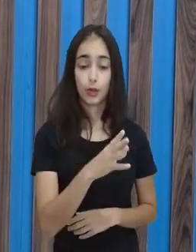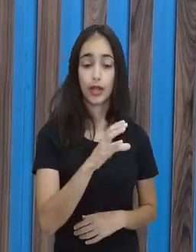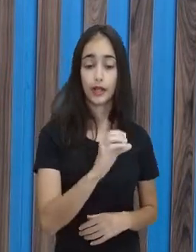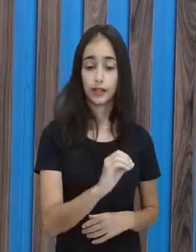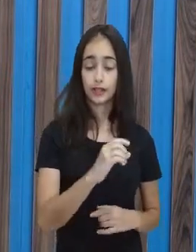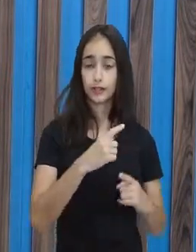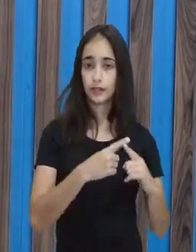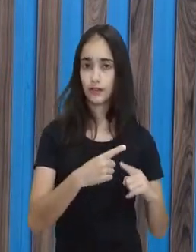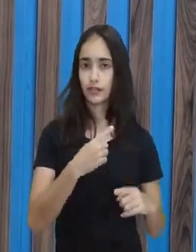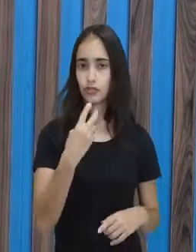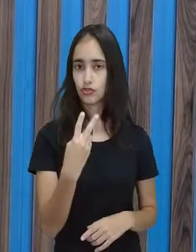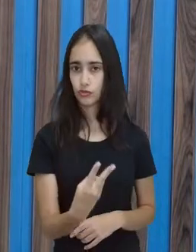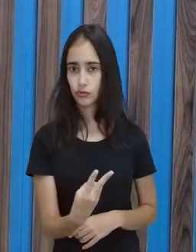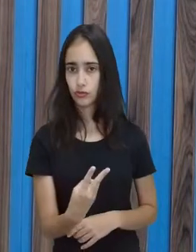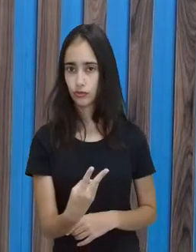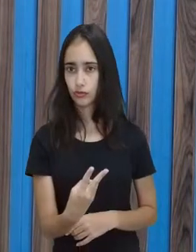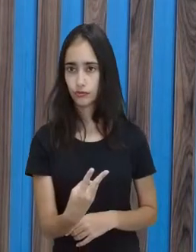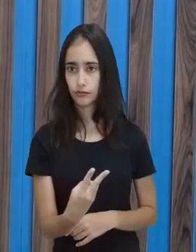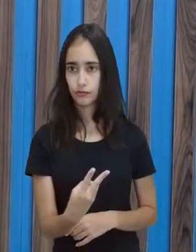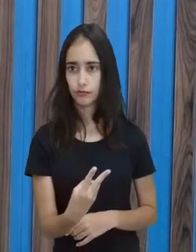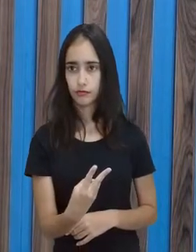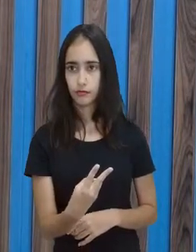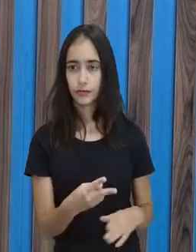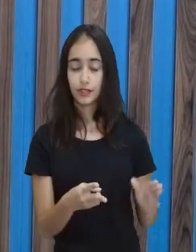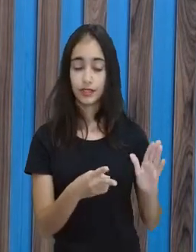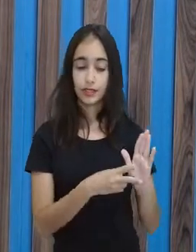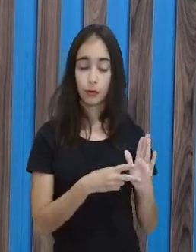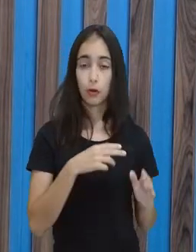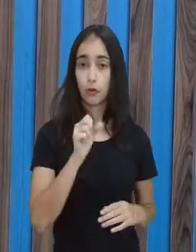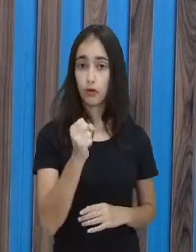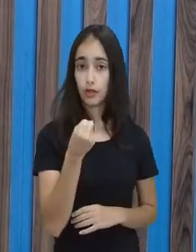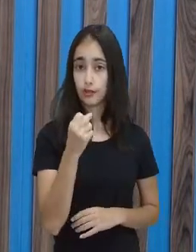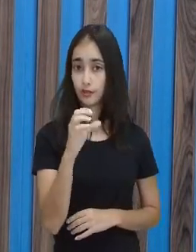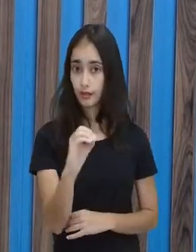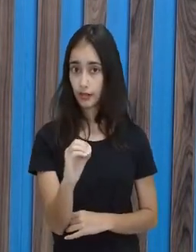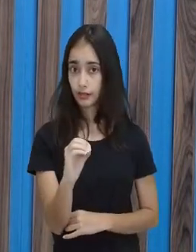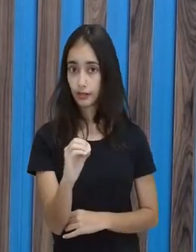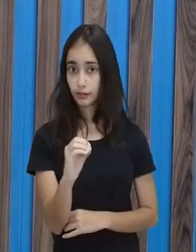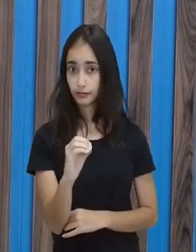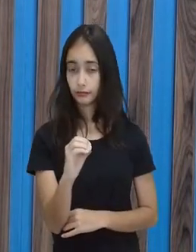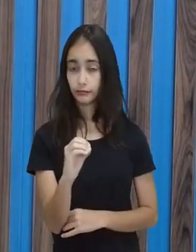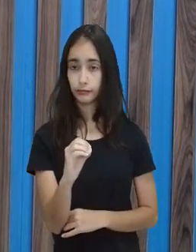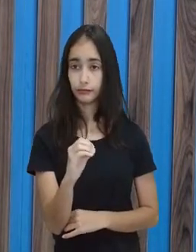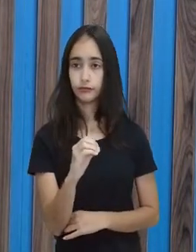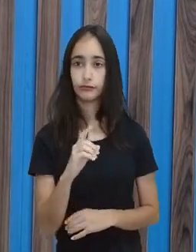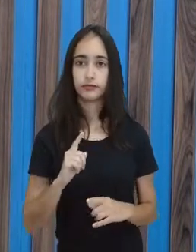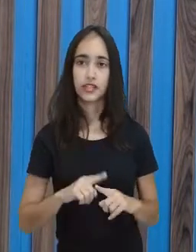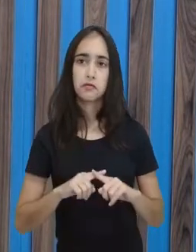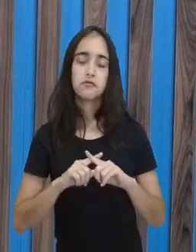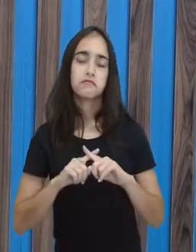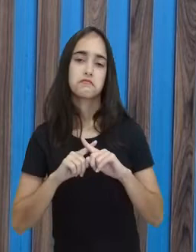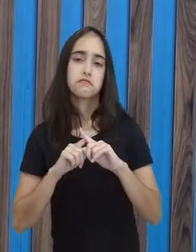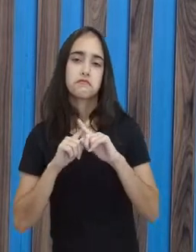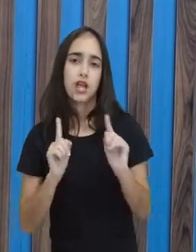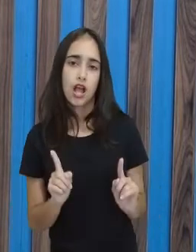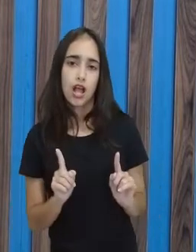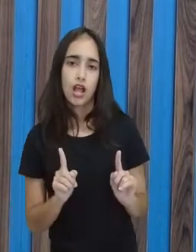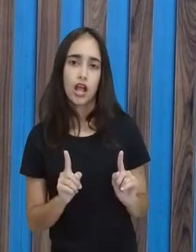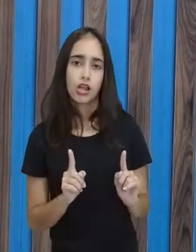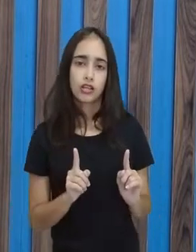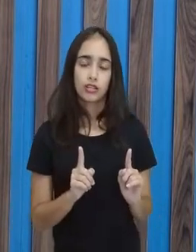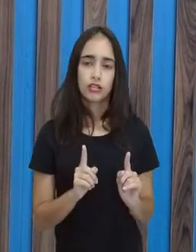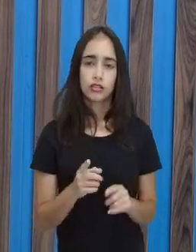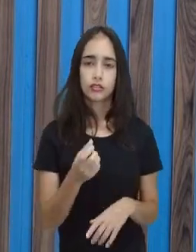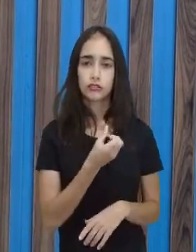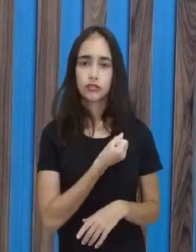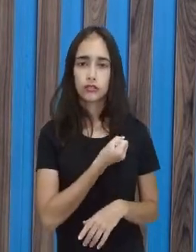vai dar 80. Mas esta equação aqui tem